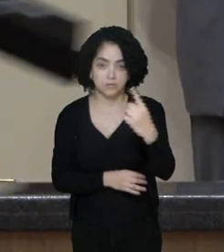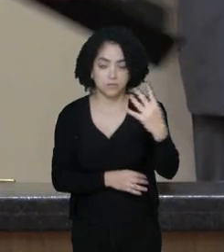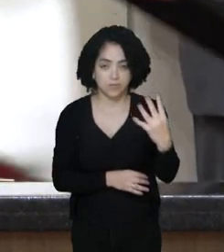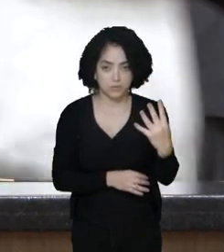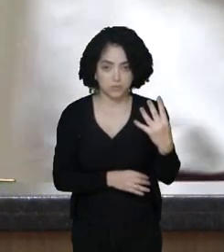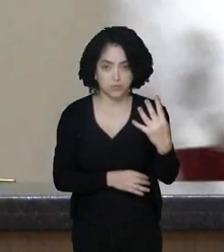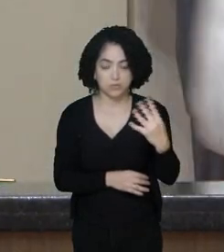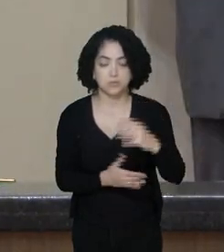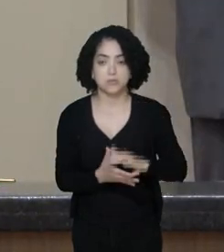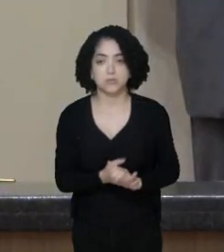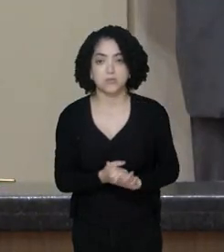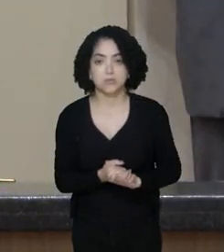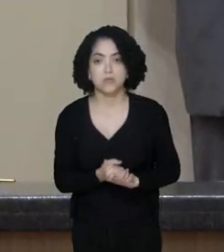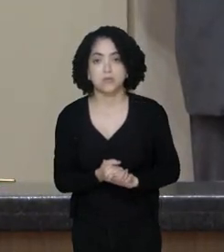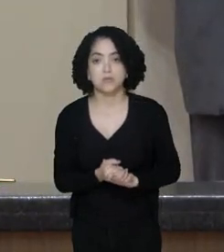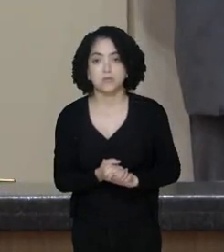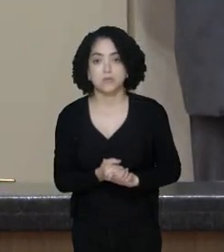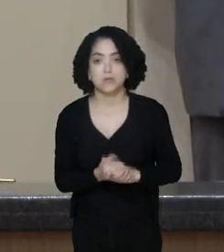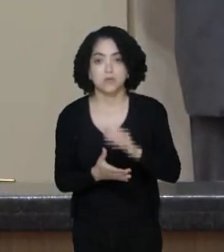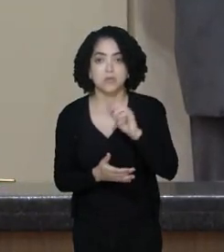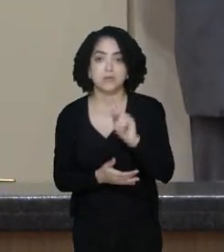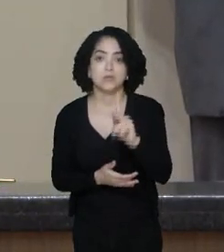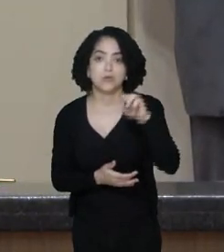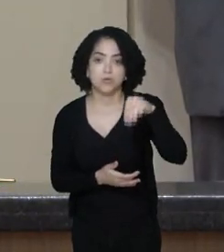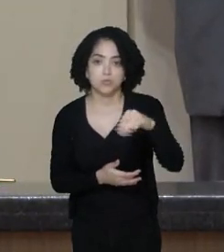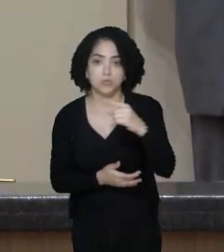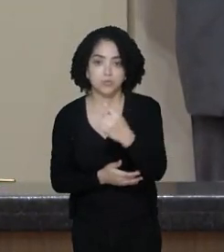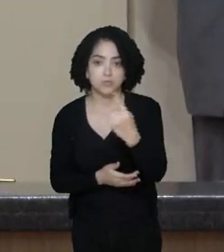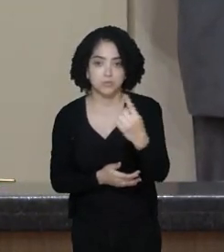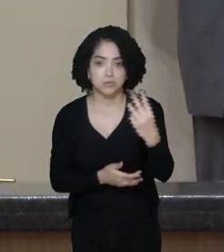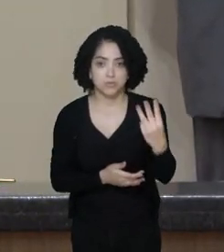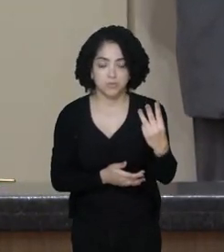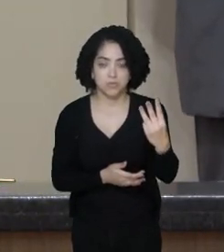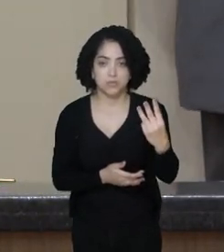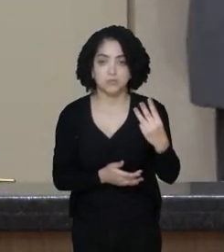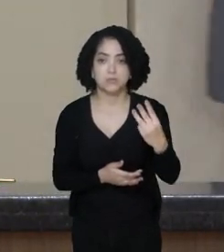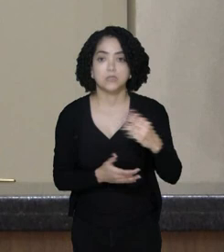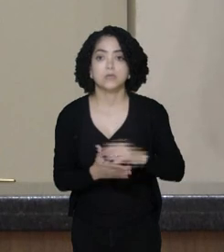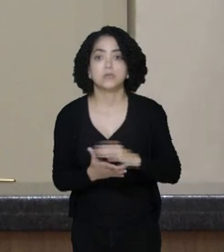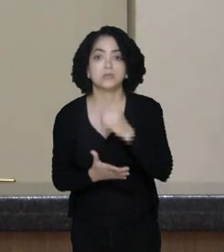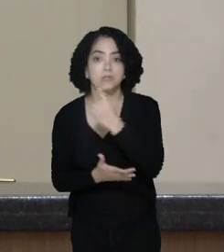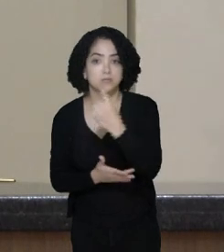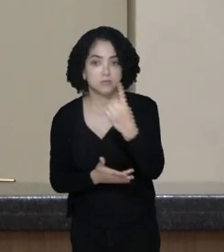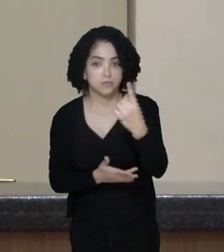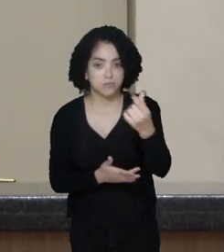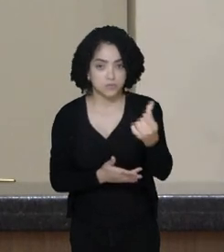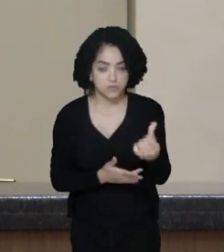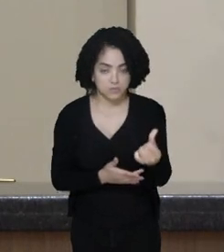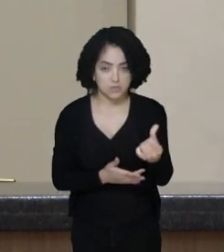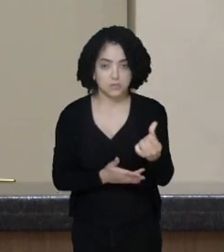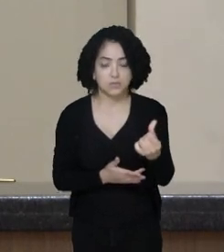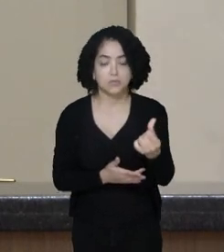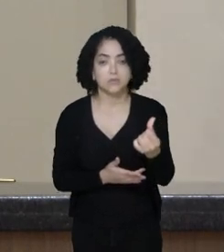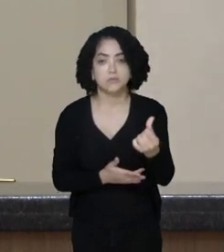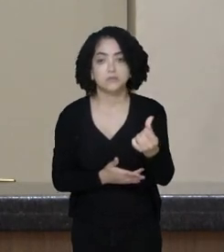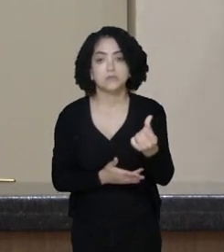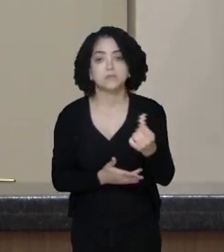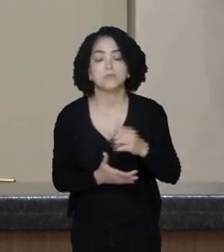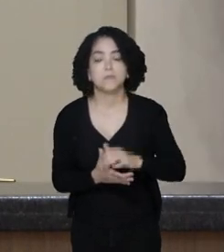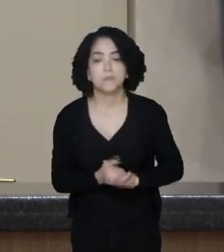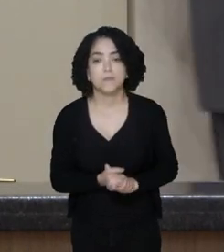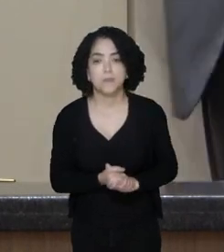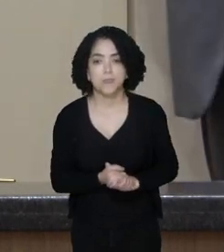Palmeira no quilômetro 113.8 e o entroncamento da 116 Correia Pinto com o quilômetro